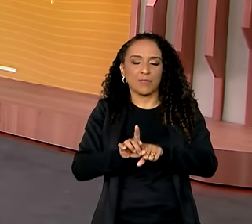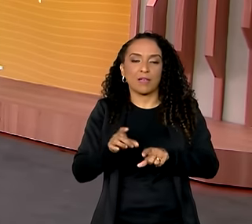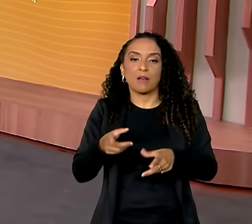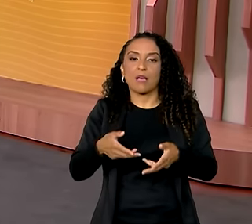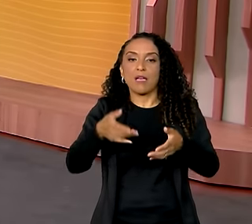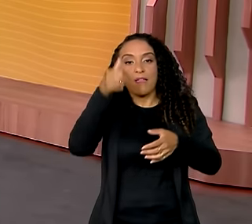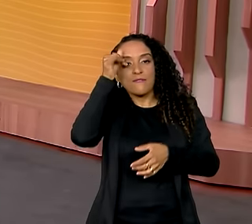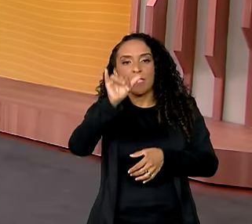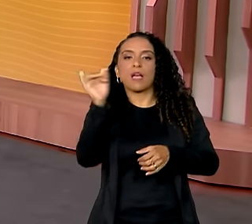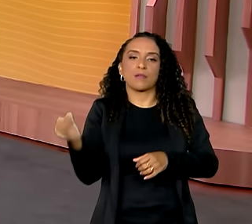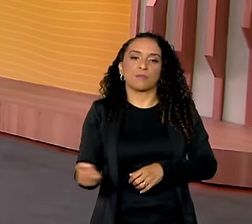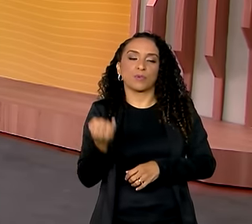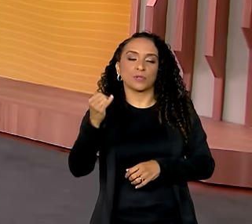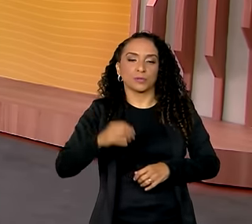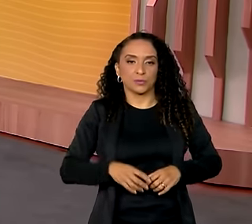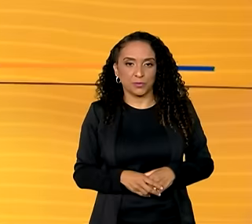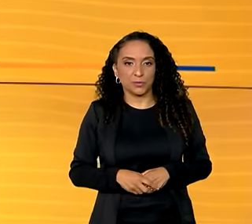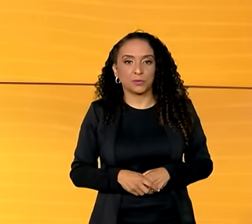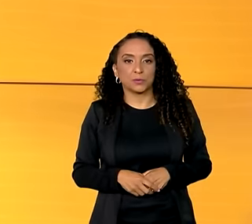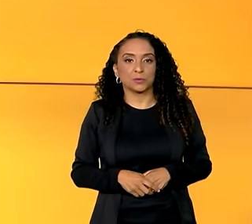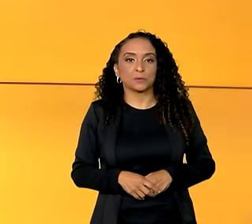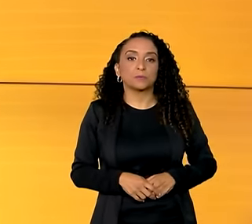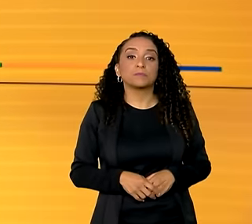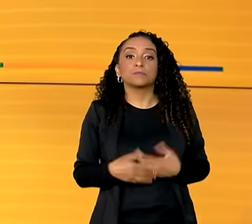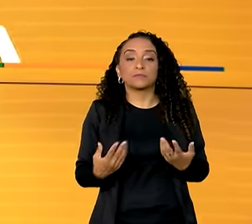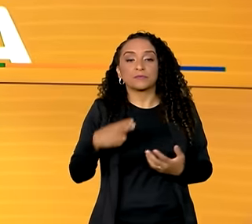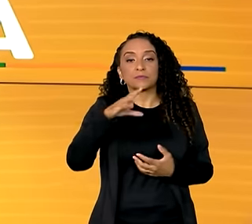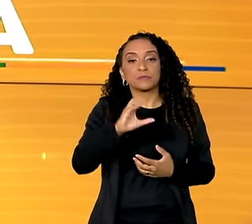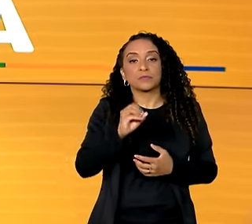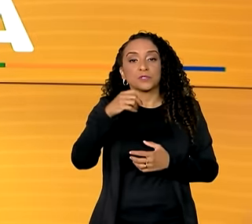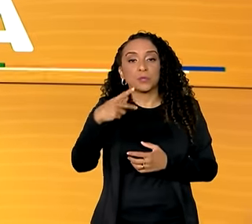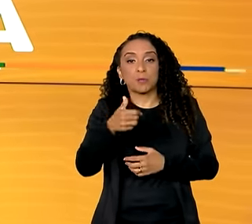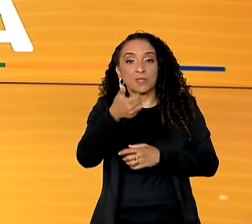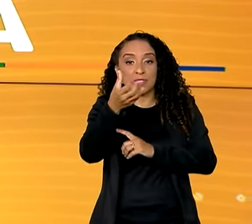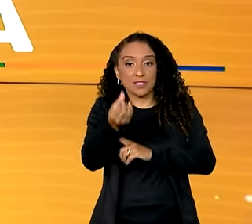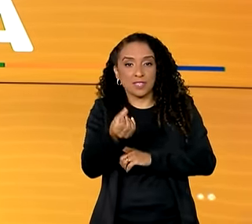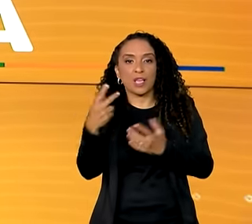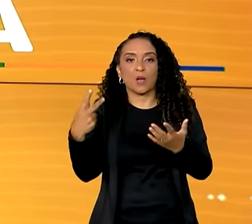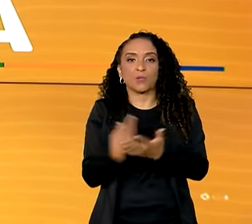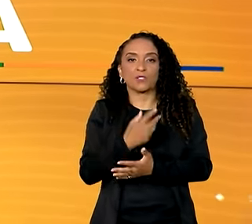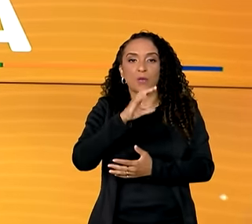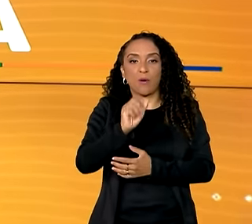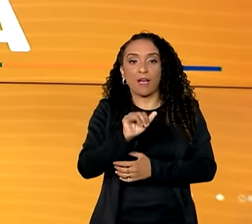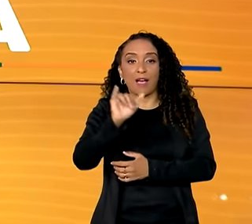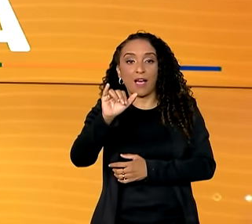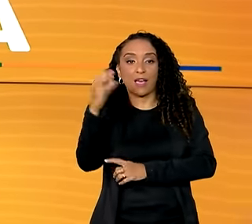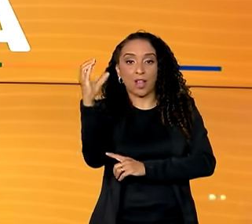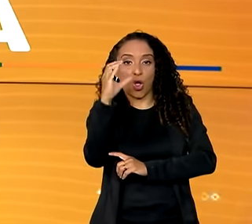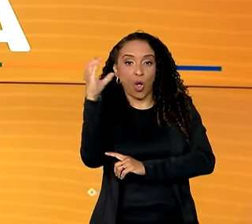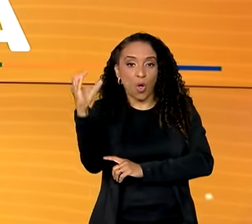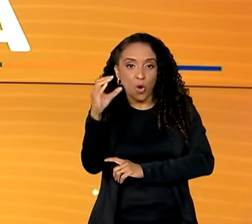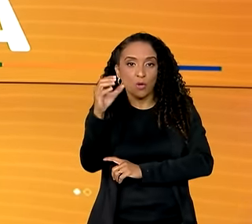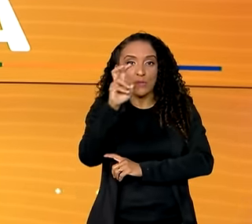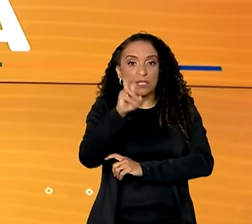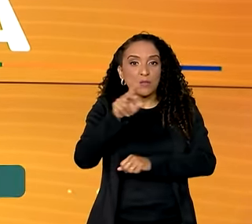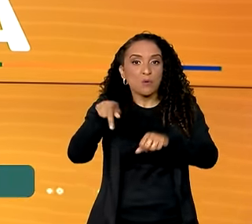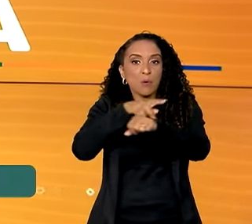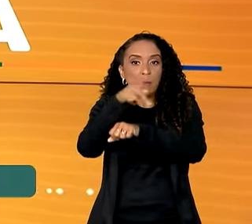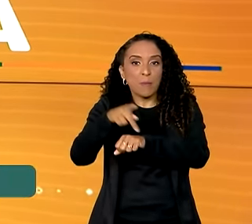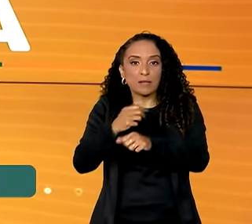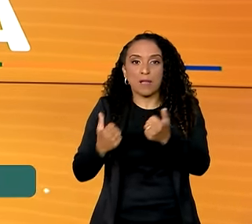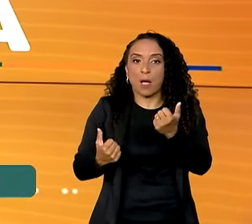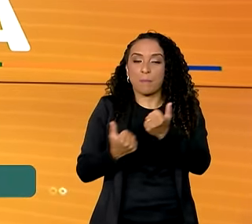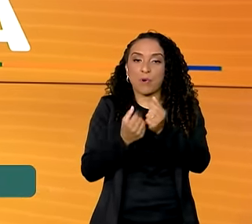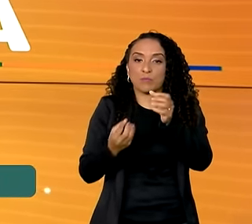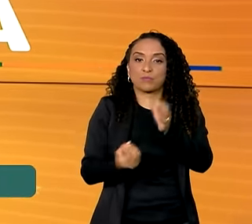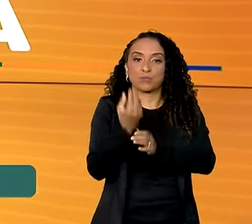prevenção é importante demais. Na COP16, realizada em Cali, na Colômbia, cinco países deram